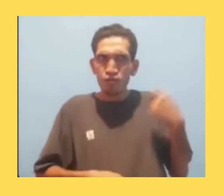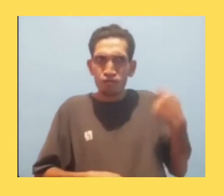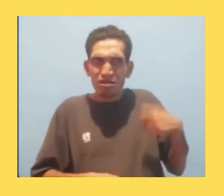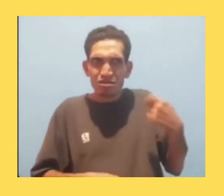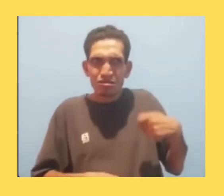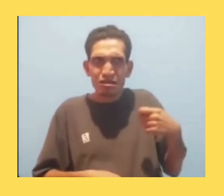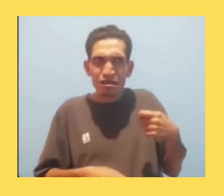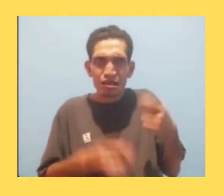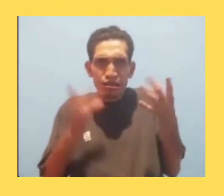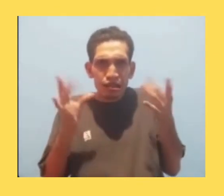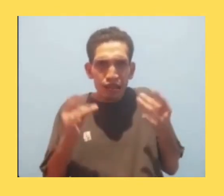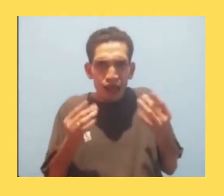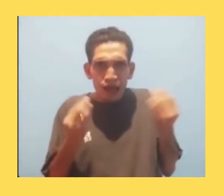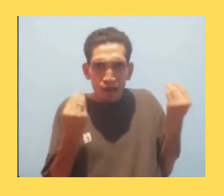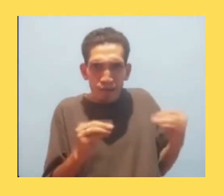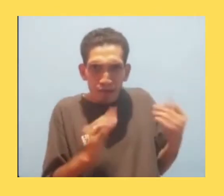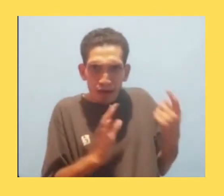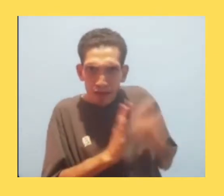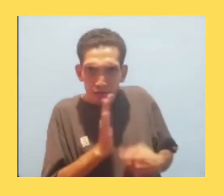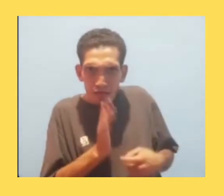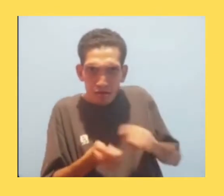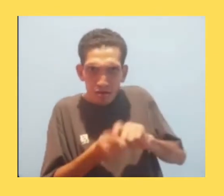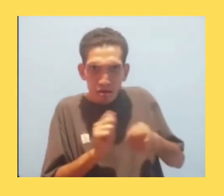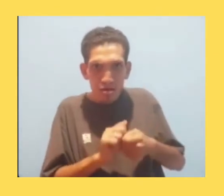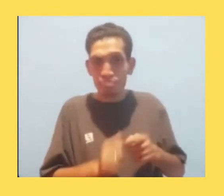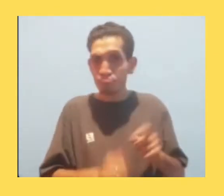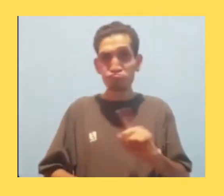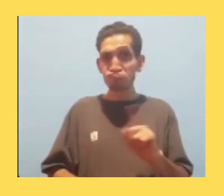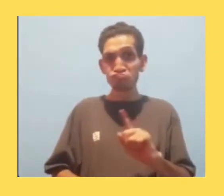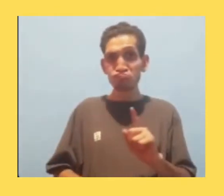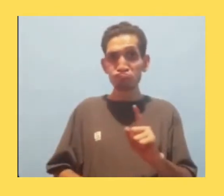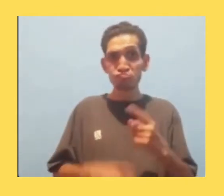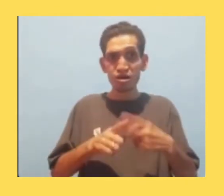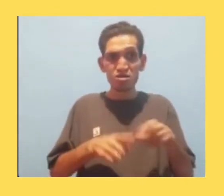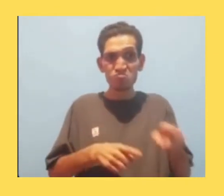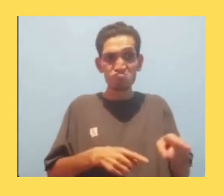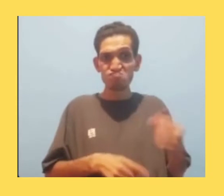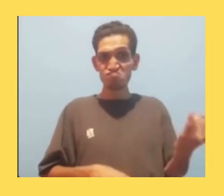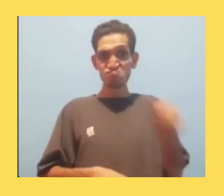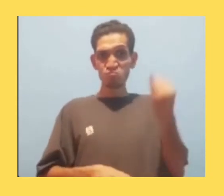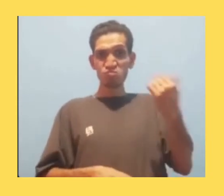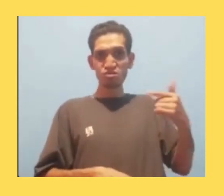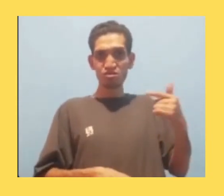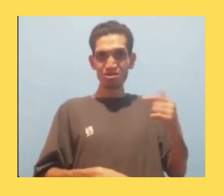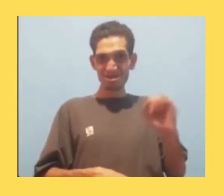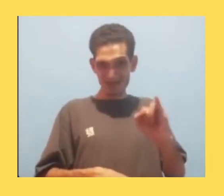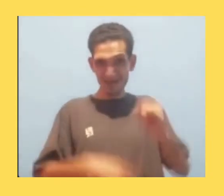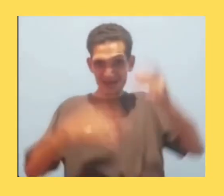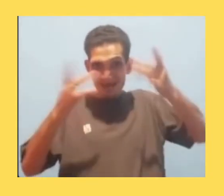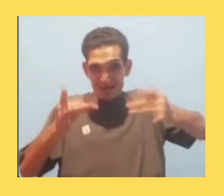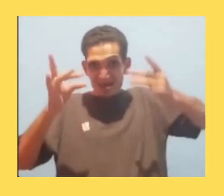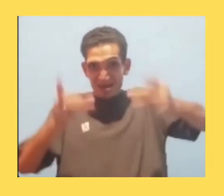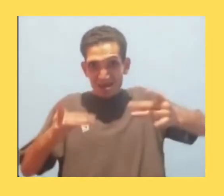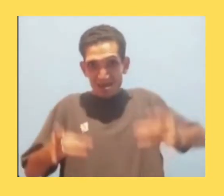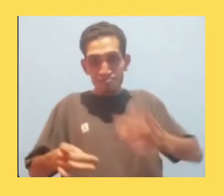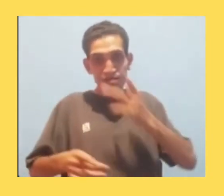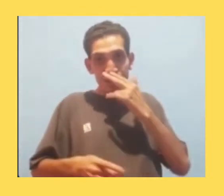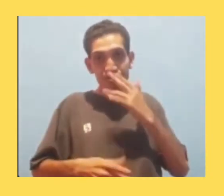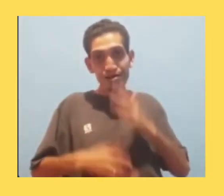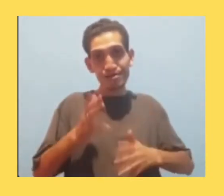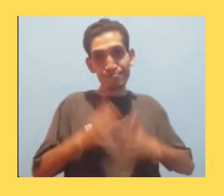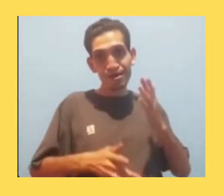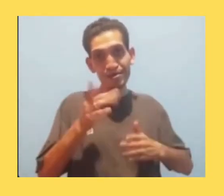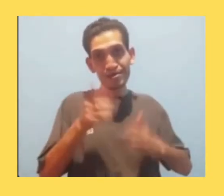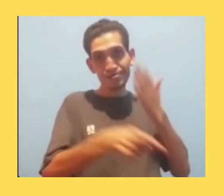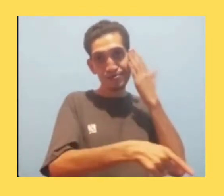ser descritas, tá? Até atrapalha um pouco a pessoa que usa o leitura de tela, porque assim,